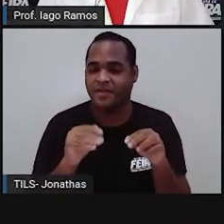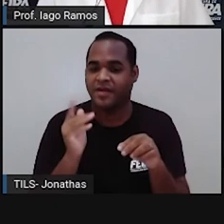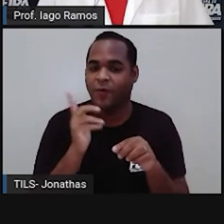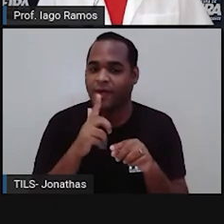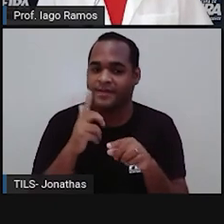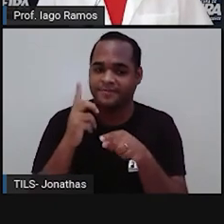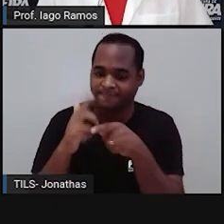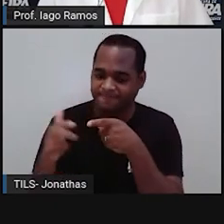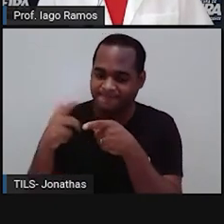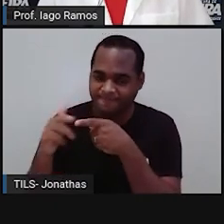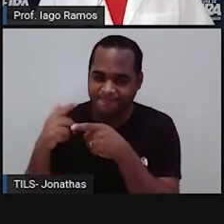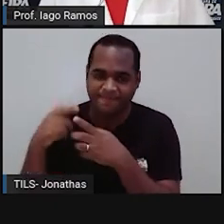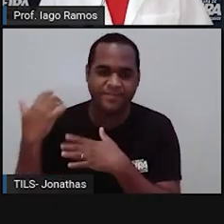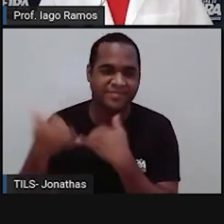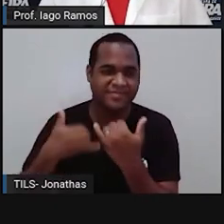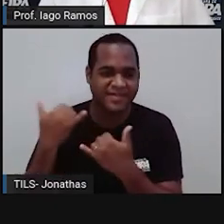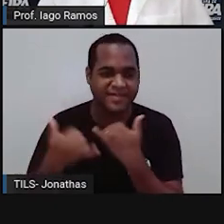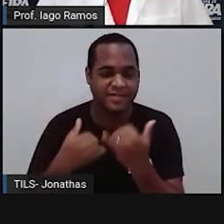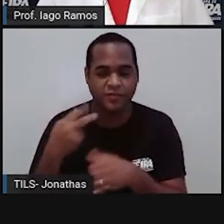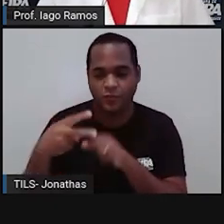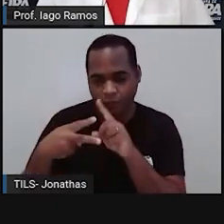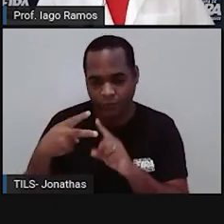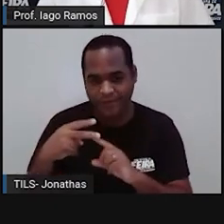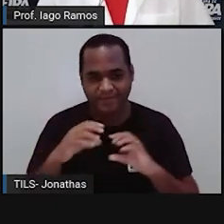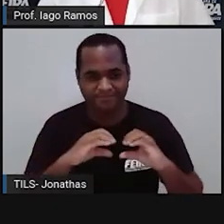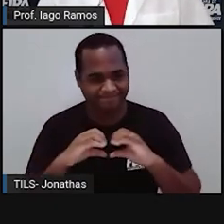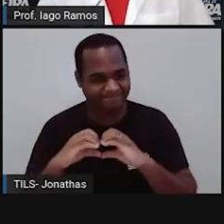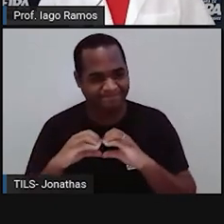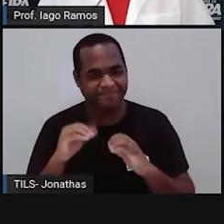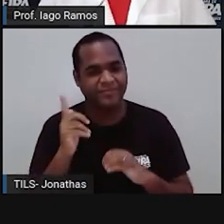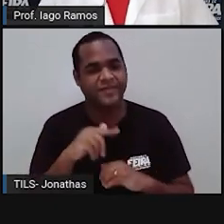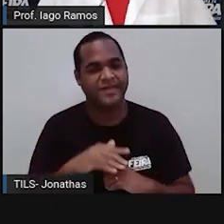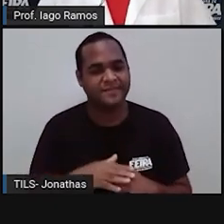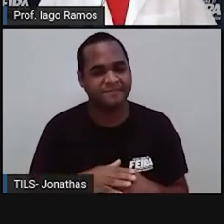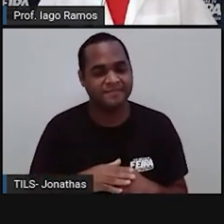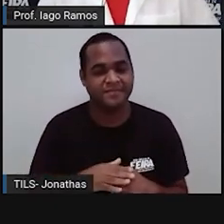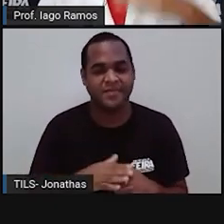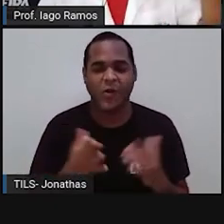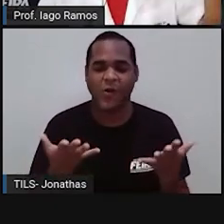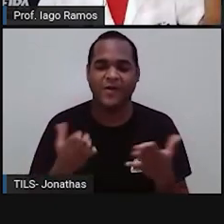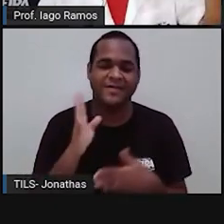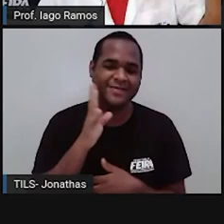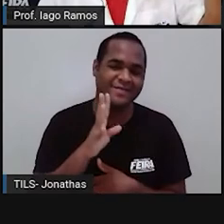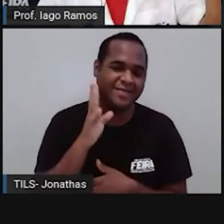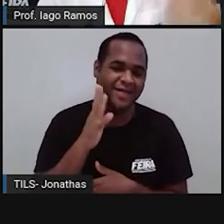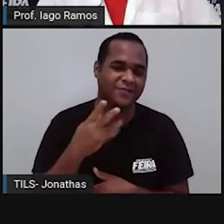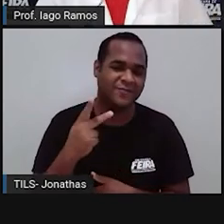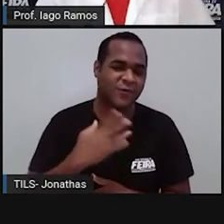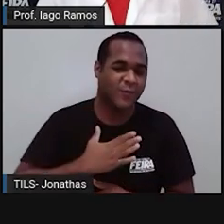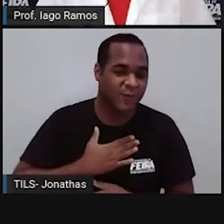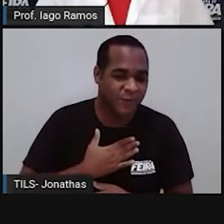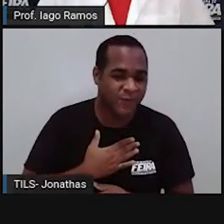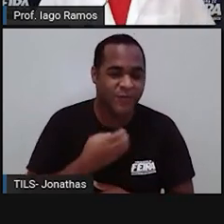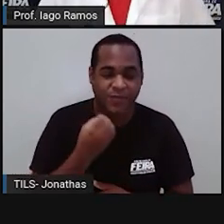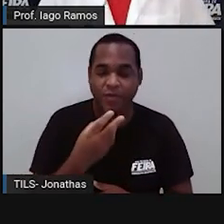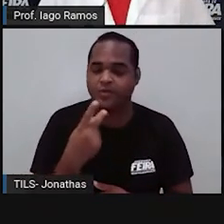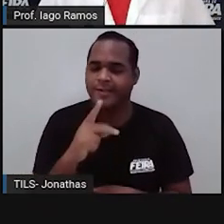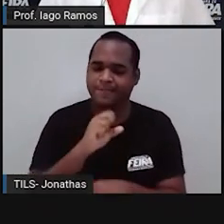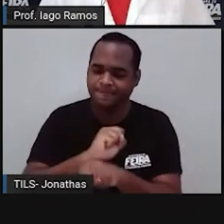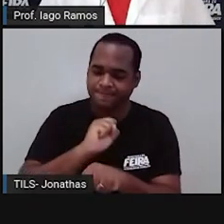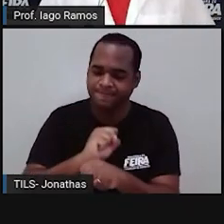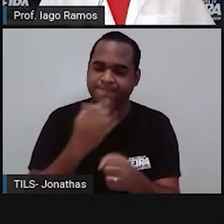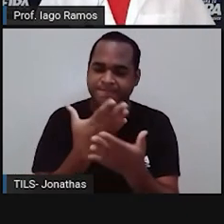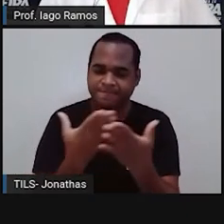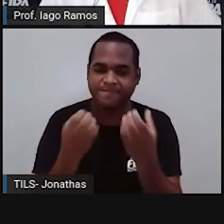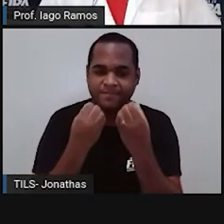Vencemos aí o jogo com duas vidas, né? Olha só que bacana. E aí? Você gostou? Eu espero que sim. Mas